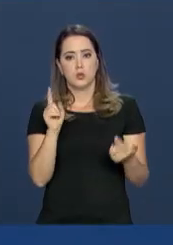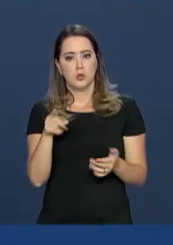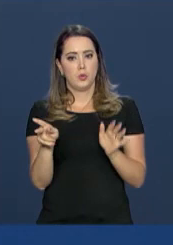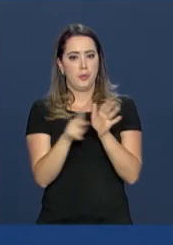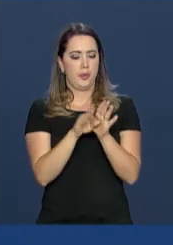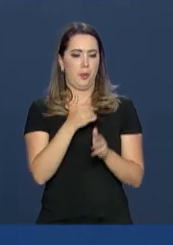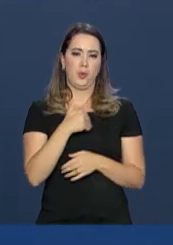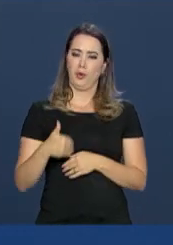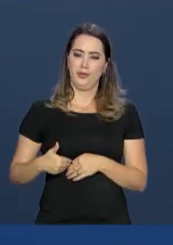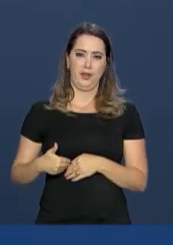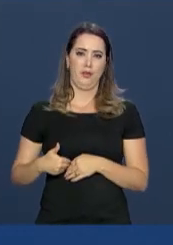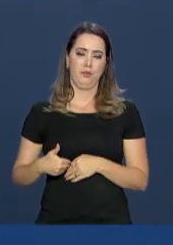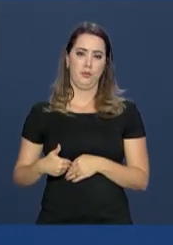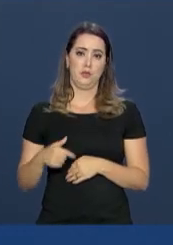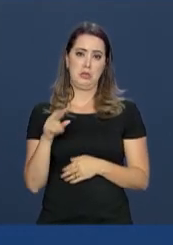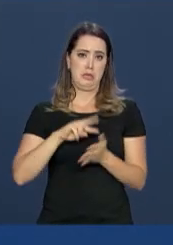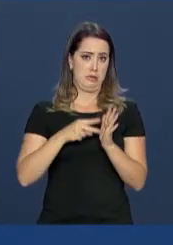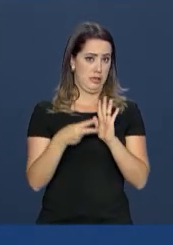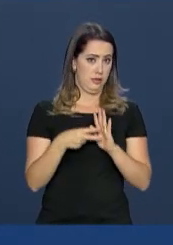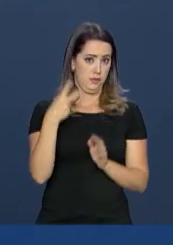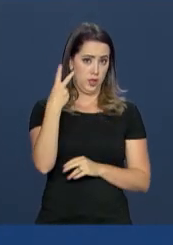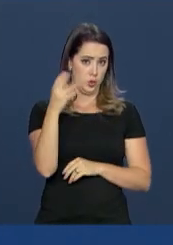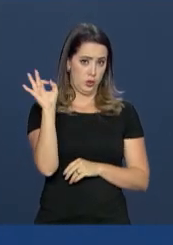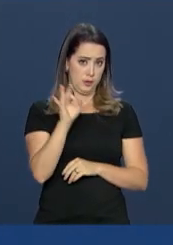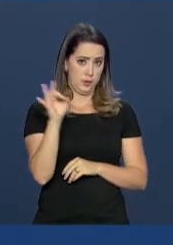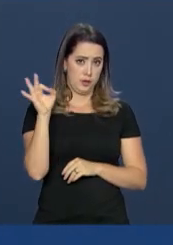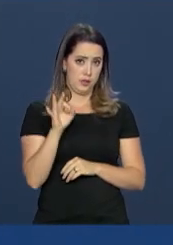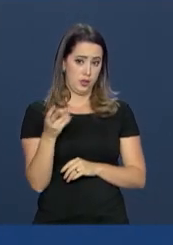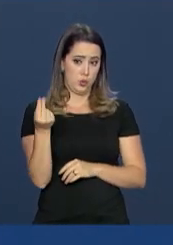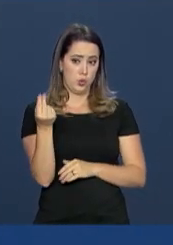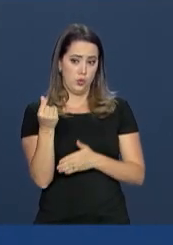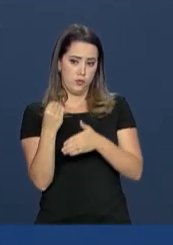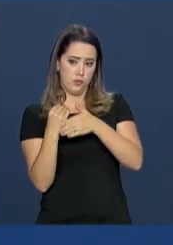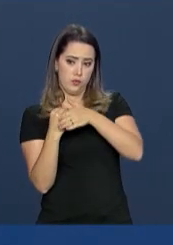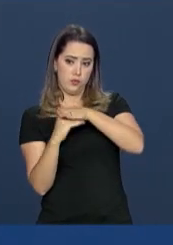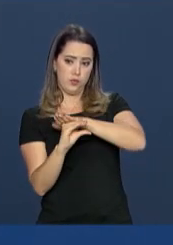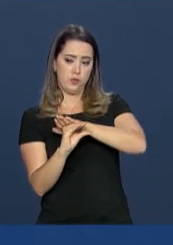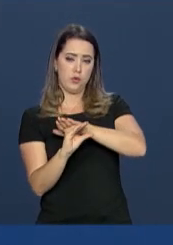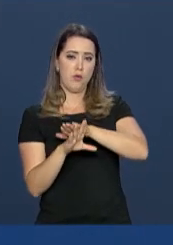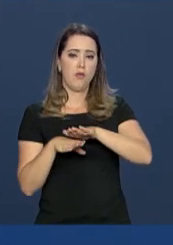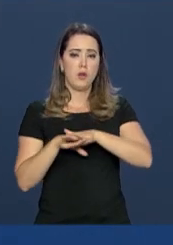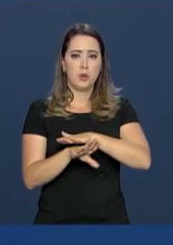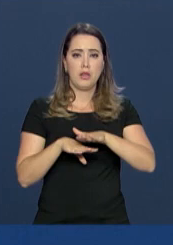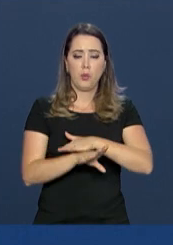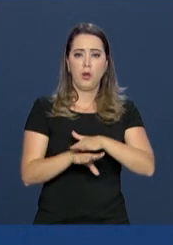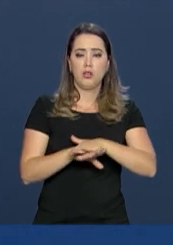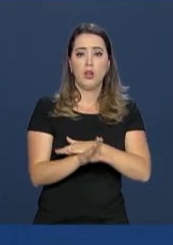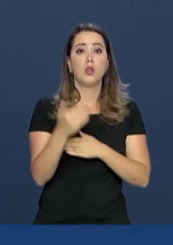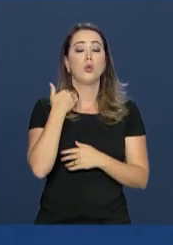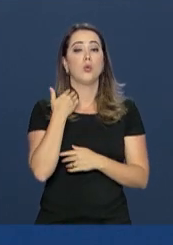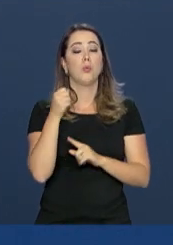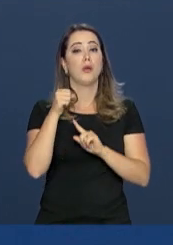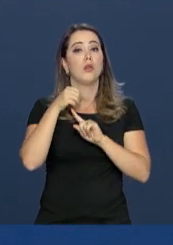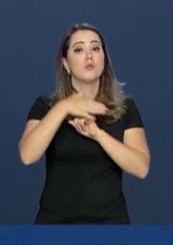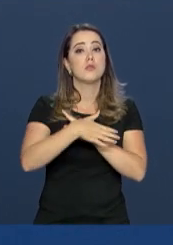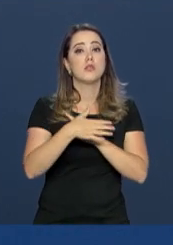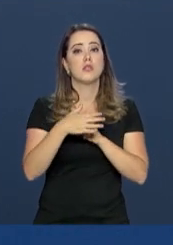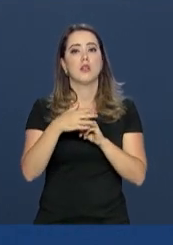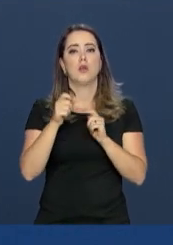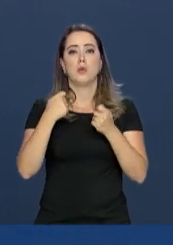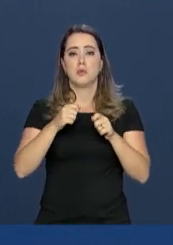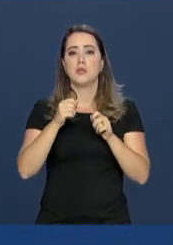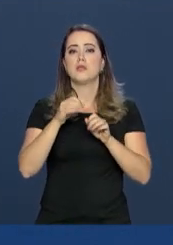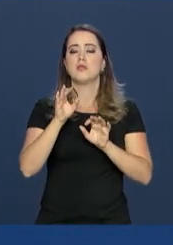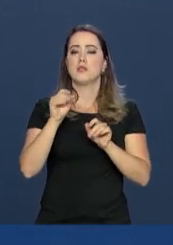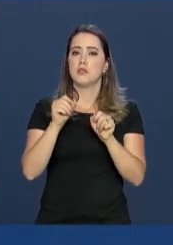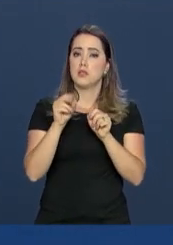público. Equivale a 2% daquele dinheiro depositado para a ação social no Banco Central.